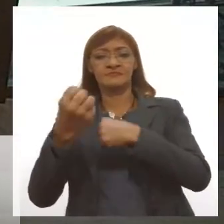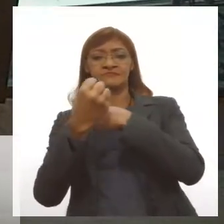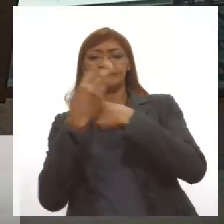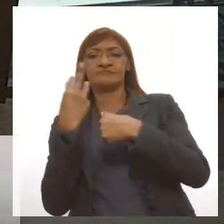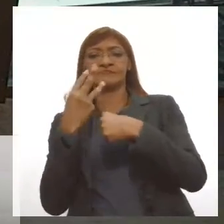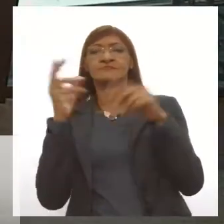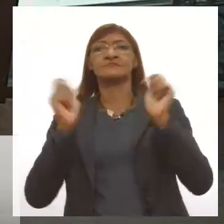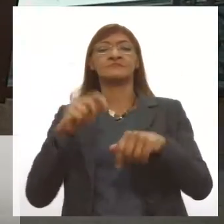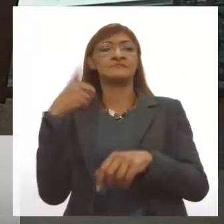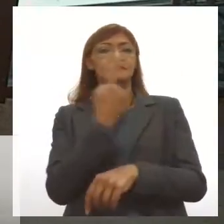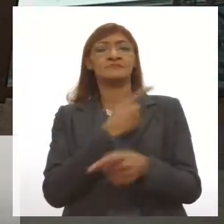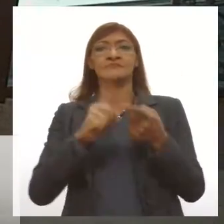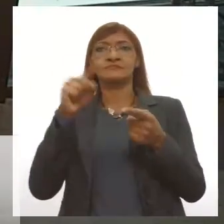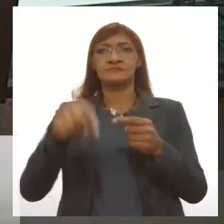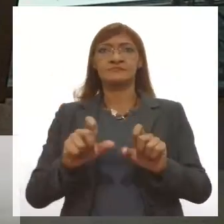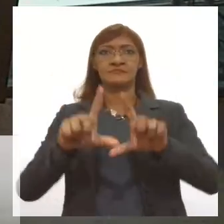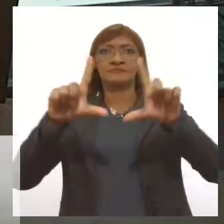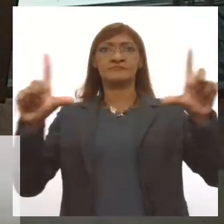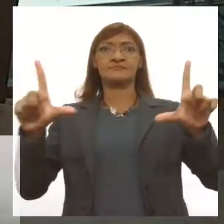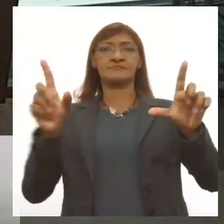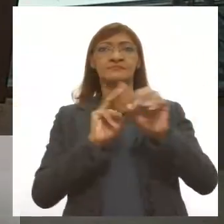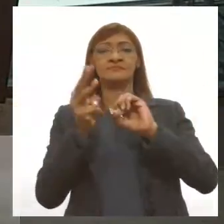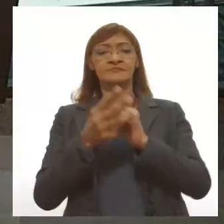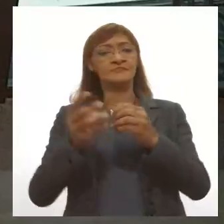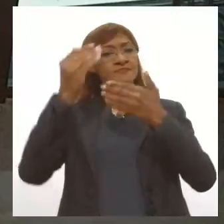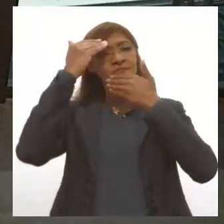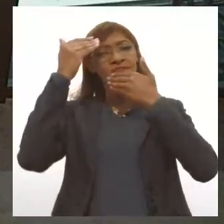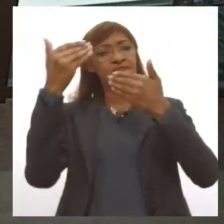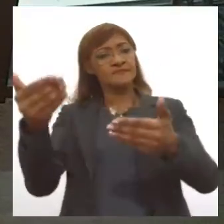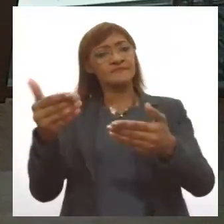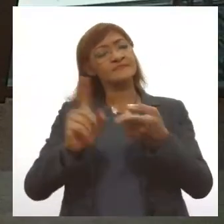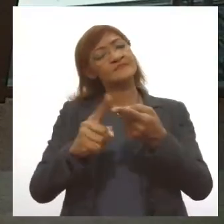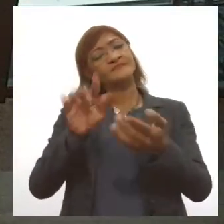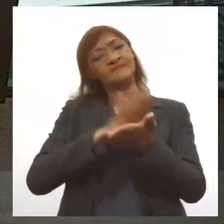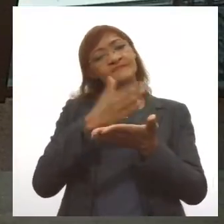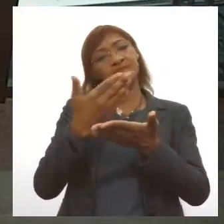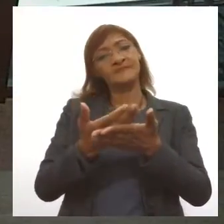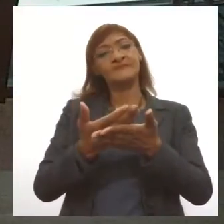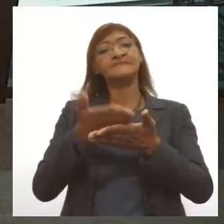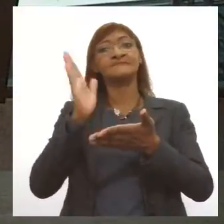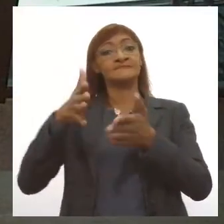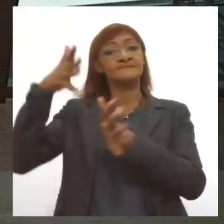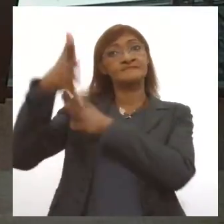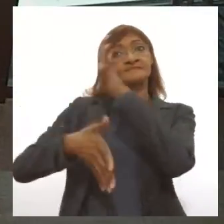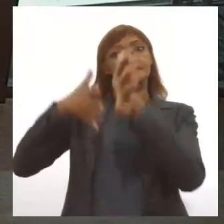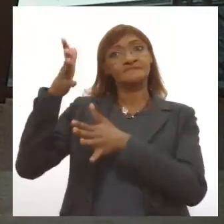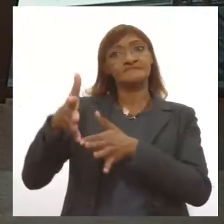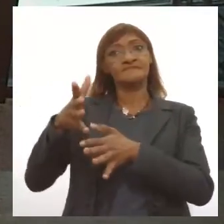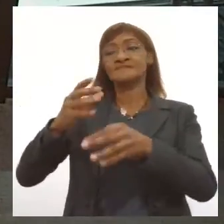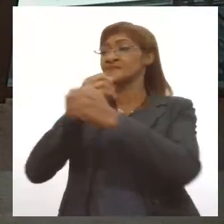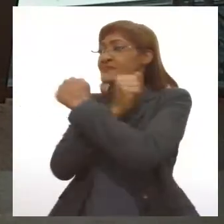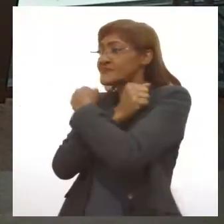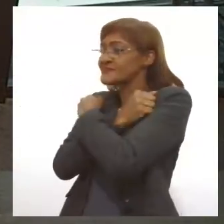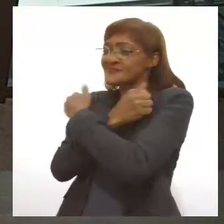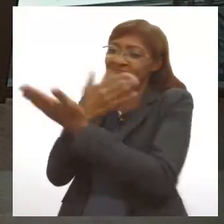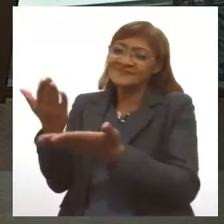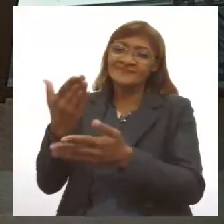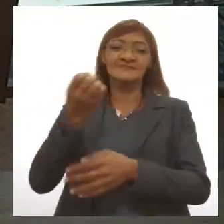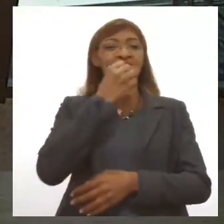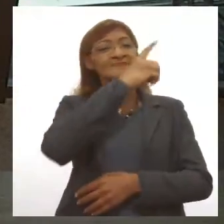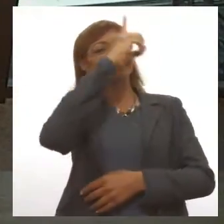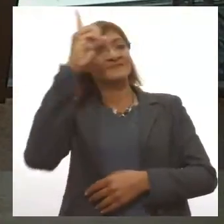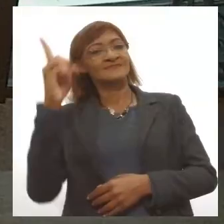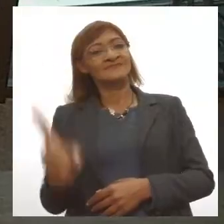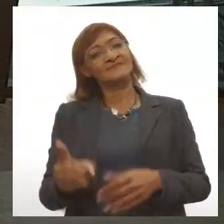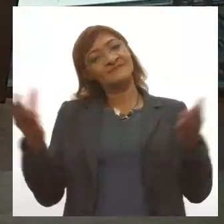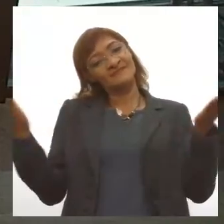a gente passa aqui também na telinha da TV Alese. Quero agradecer também a intercute de Libras que está aqui na Dona Rosilda, um abraço para você, um bom dia, nesta